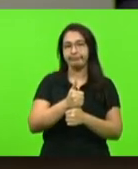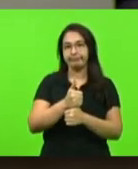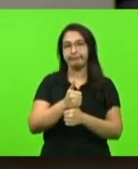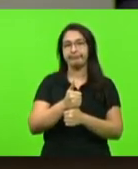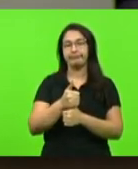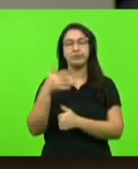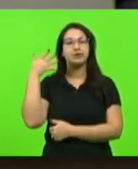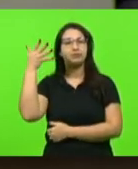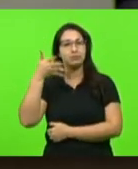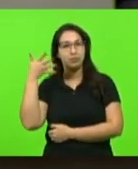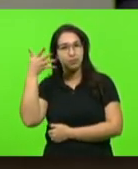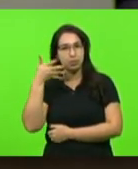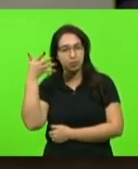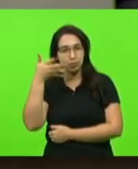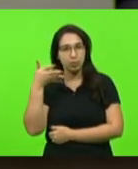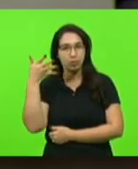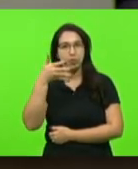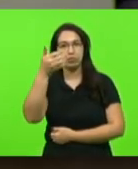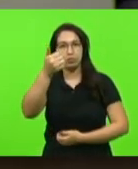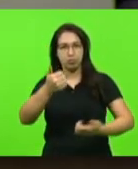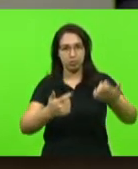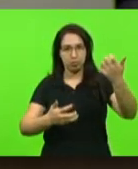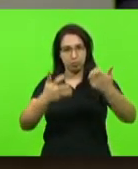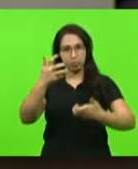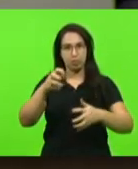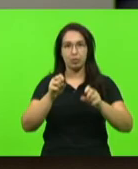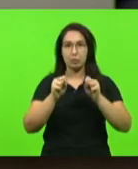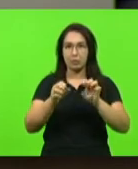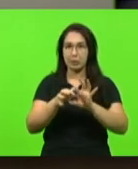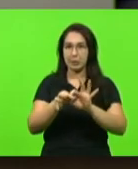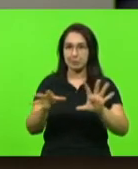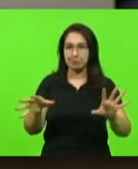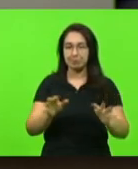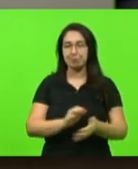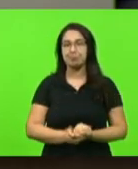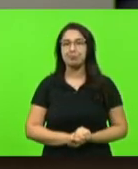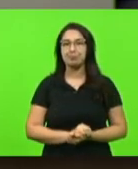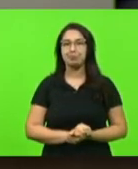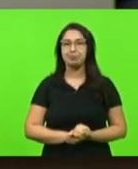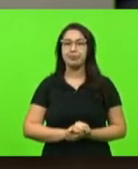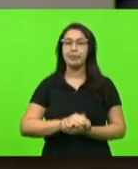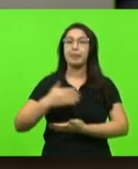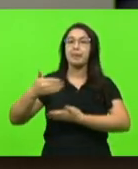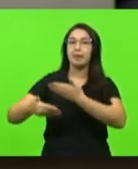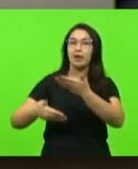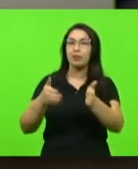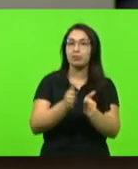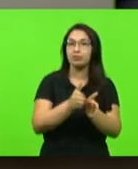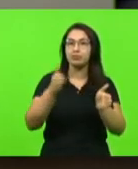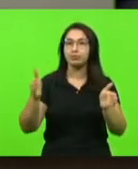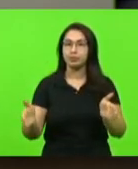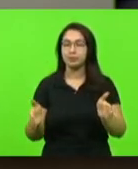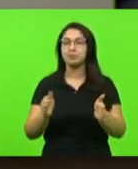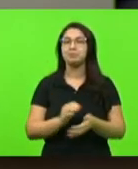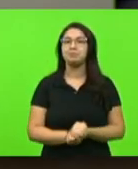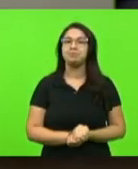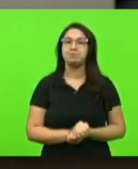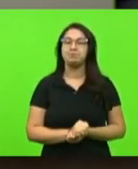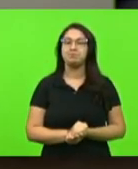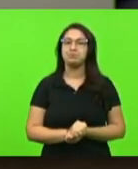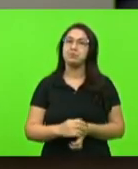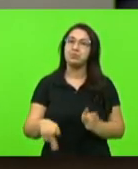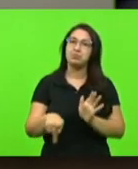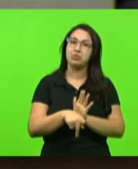parlamentar empossado para o pronunciamento. Grande expediente. Neste horário destinado aos